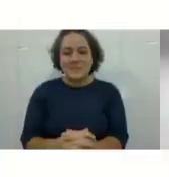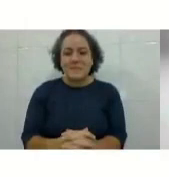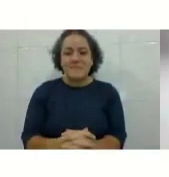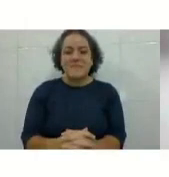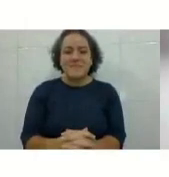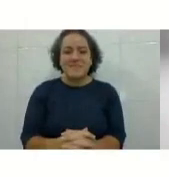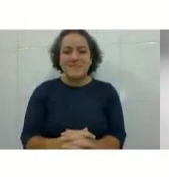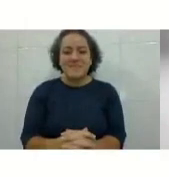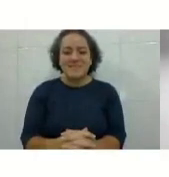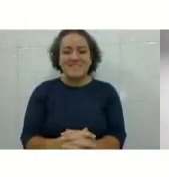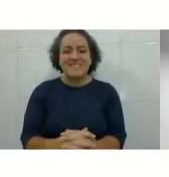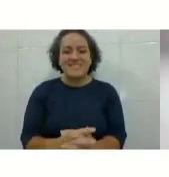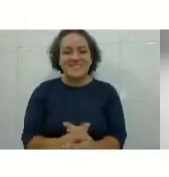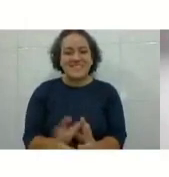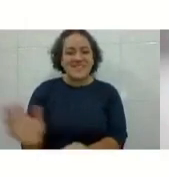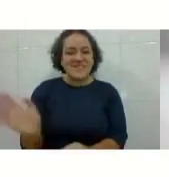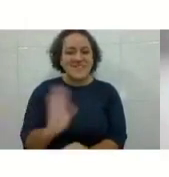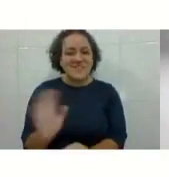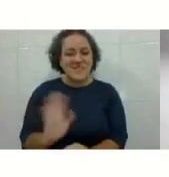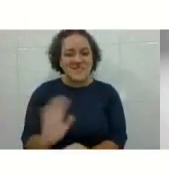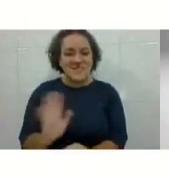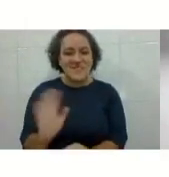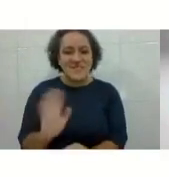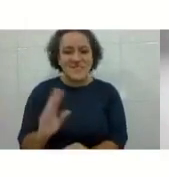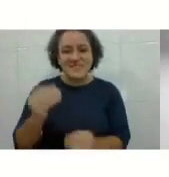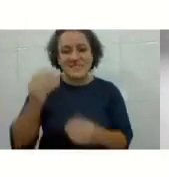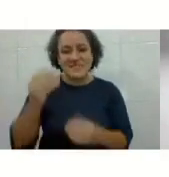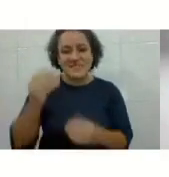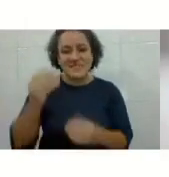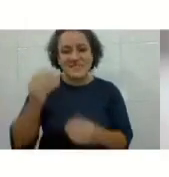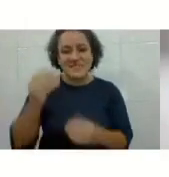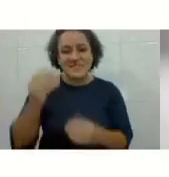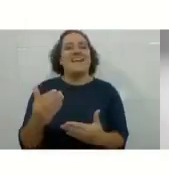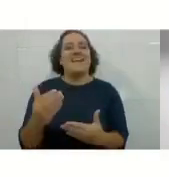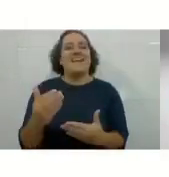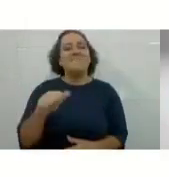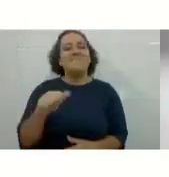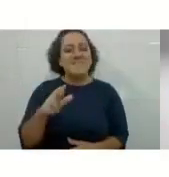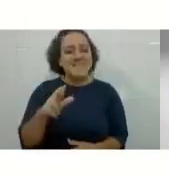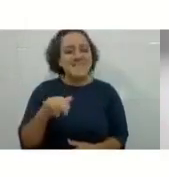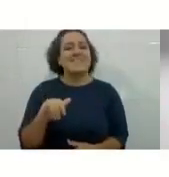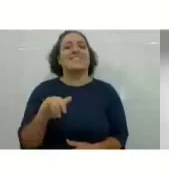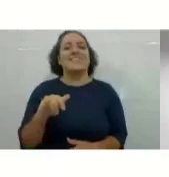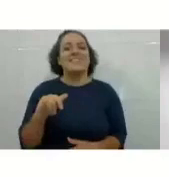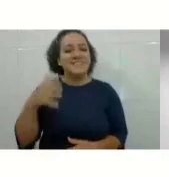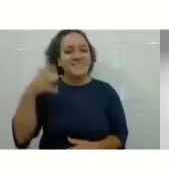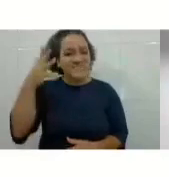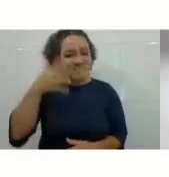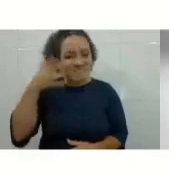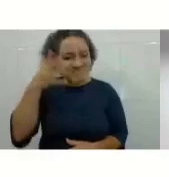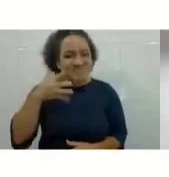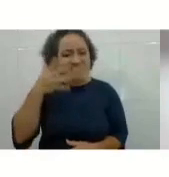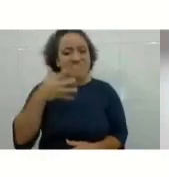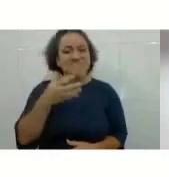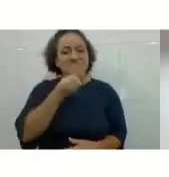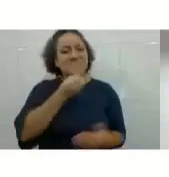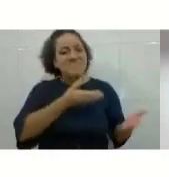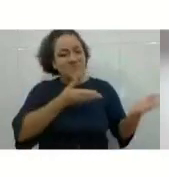Oi. Obrigada, Mari, pelas suas palavras, pelas suas boas-vindas.